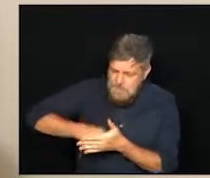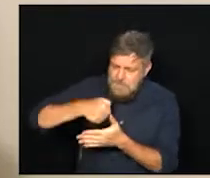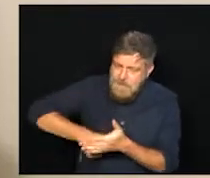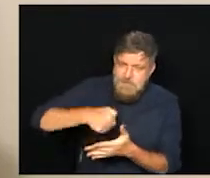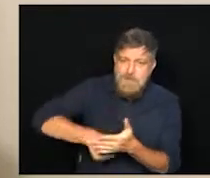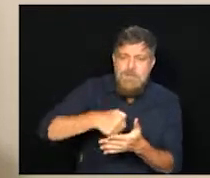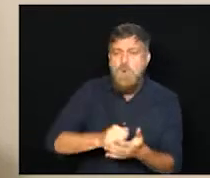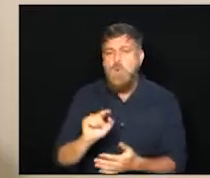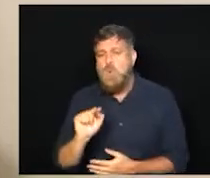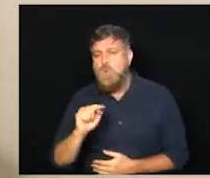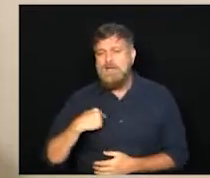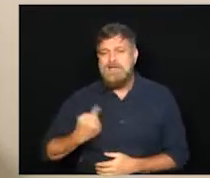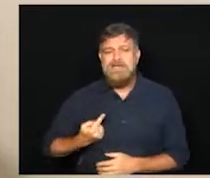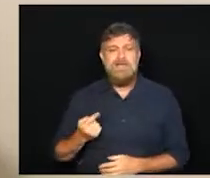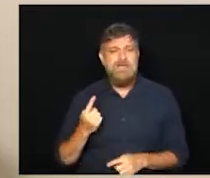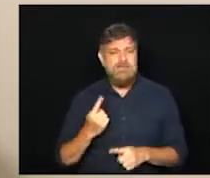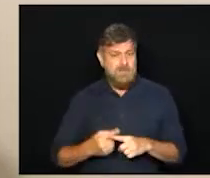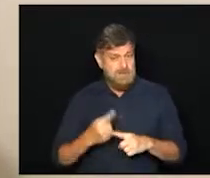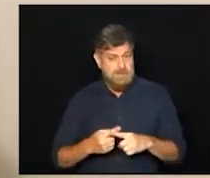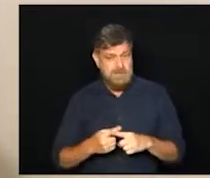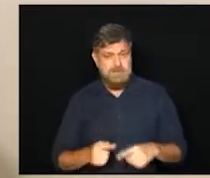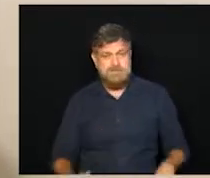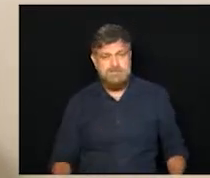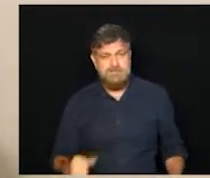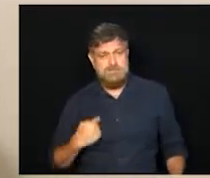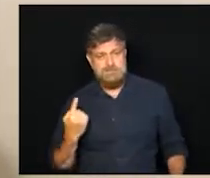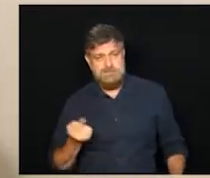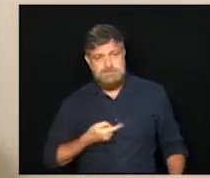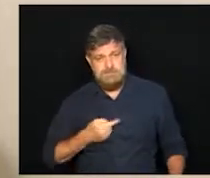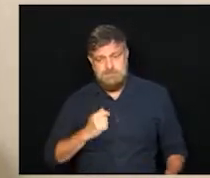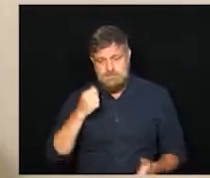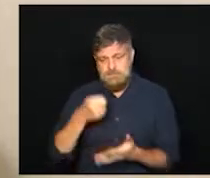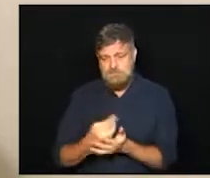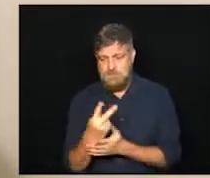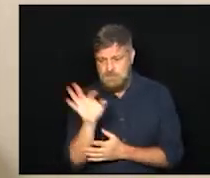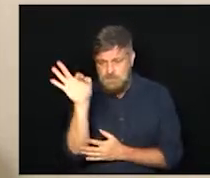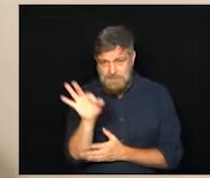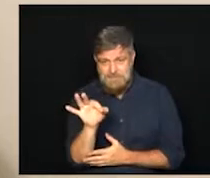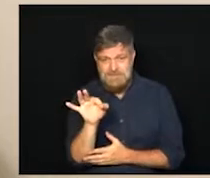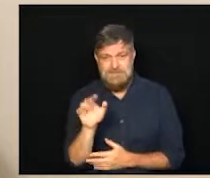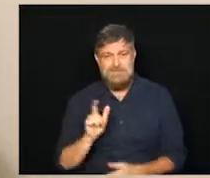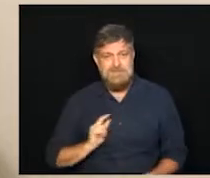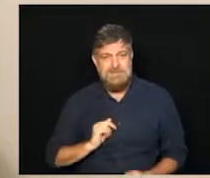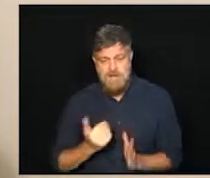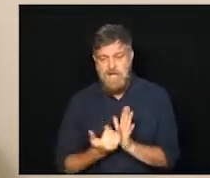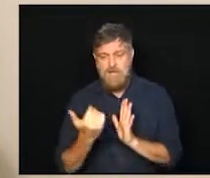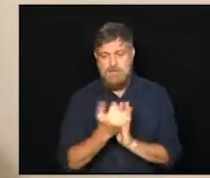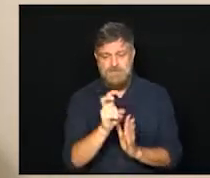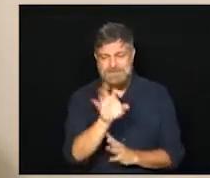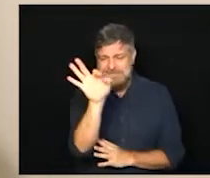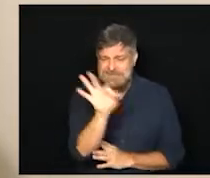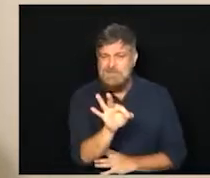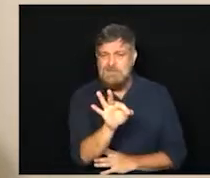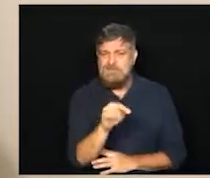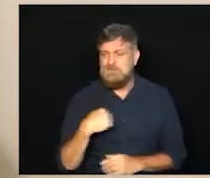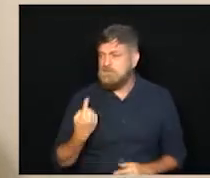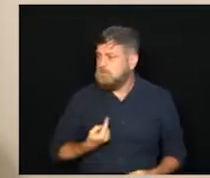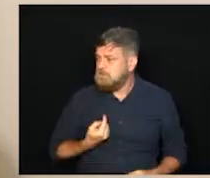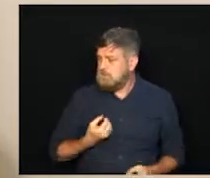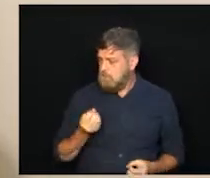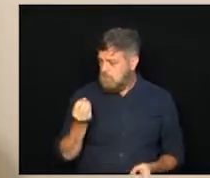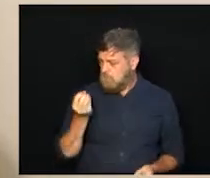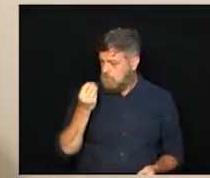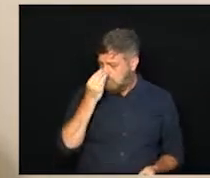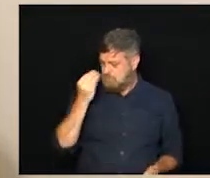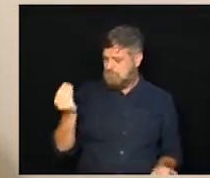essa luta porque nós pagávamos 2% e aumentaram para 5% sem muita satisfação à classe médica.